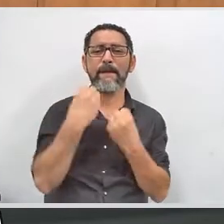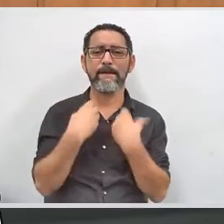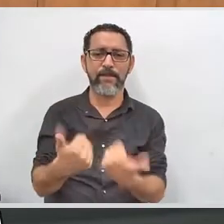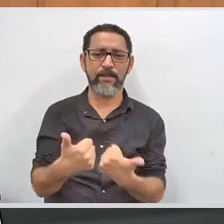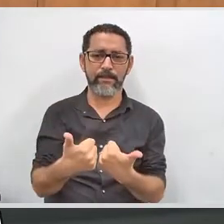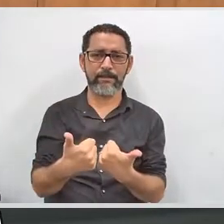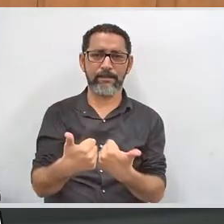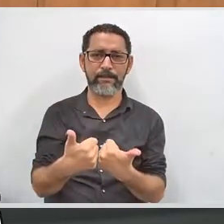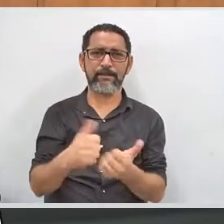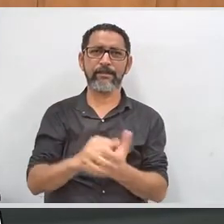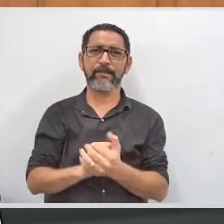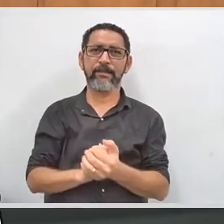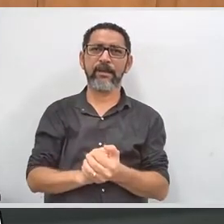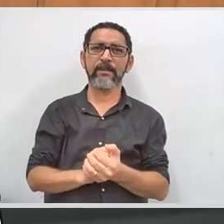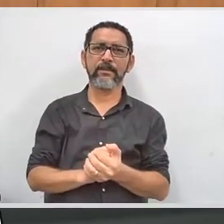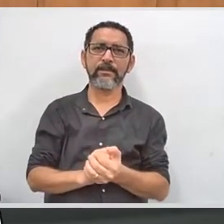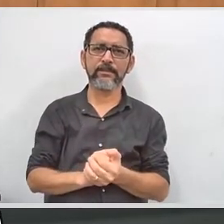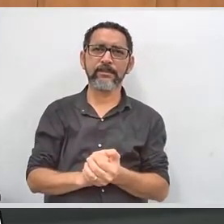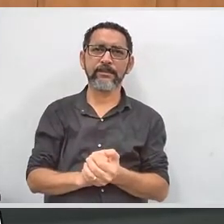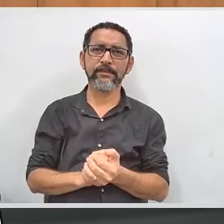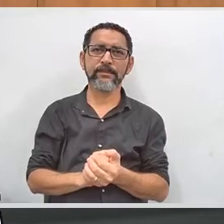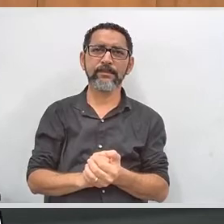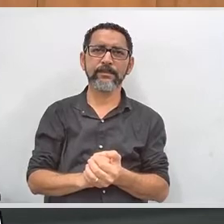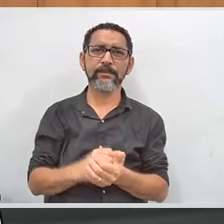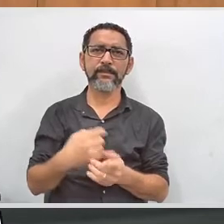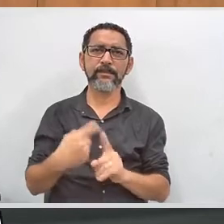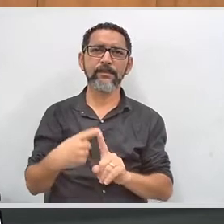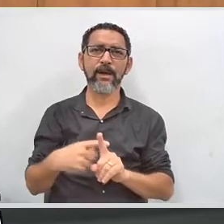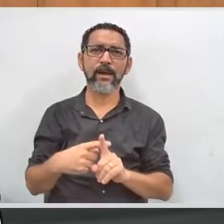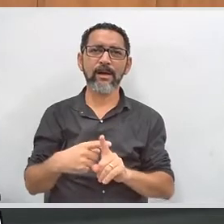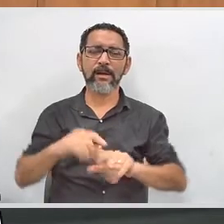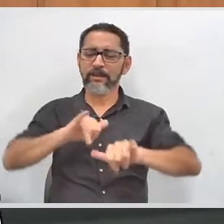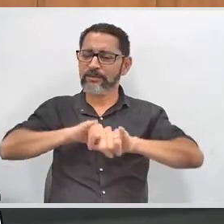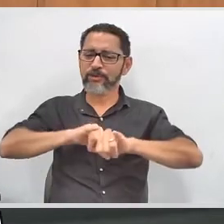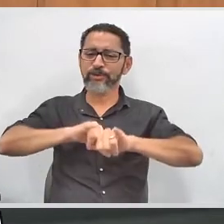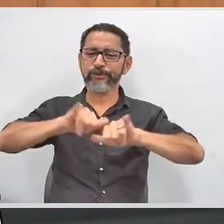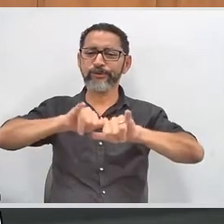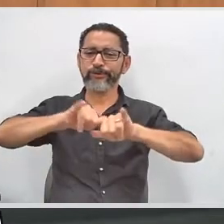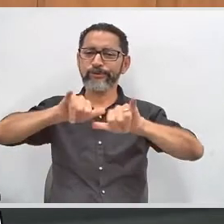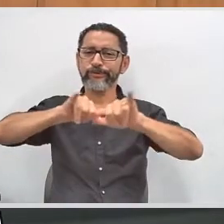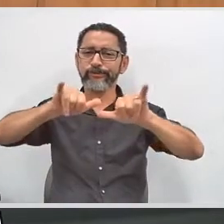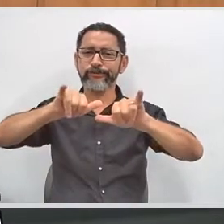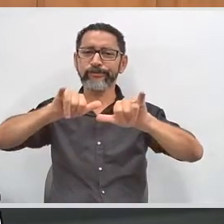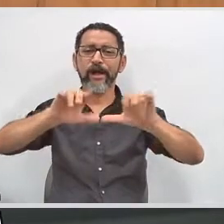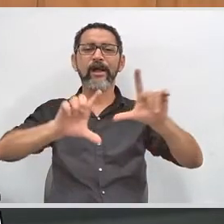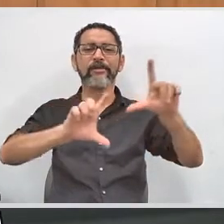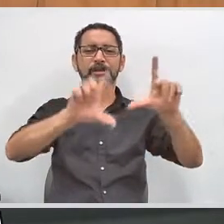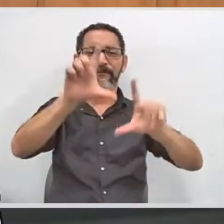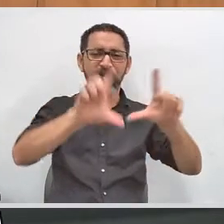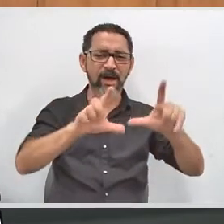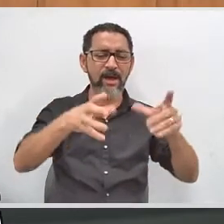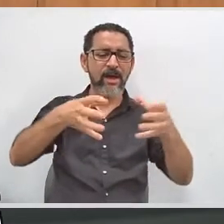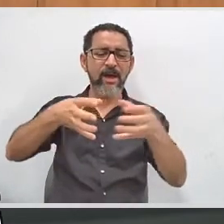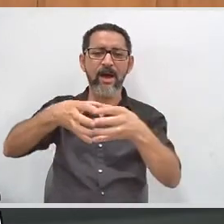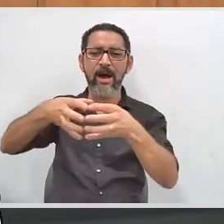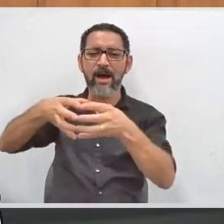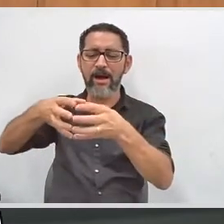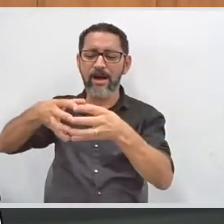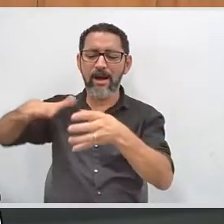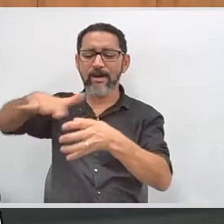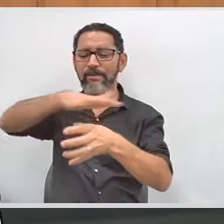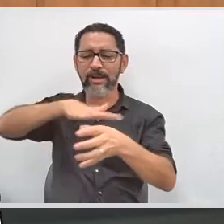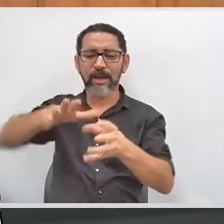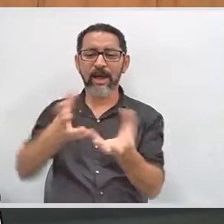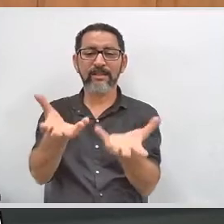Quando se fala, e vi também que a campanha, o objeto é atender a comunidade com